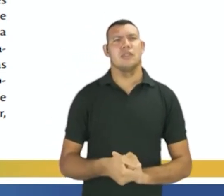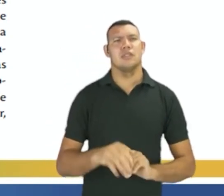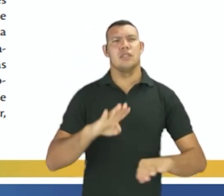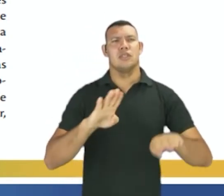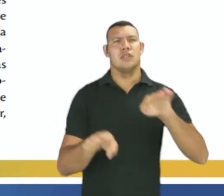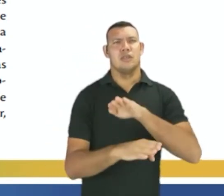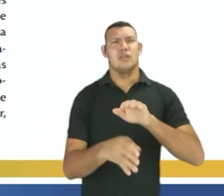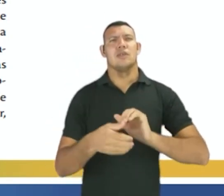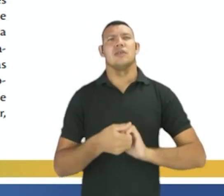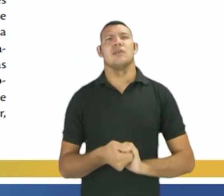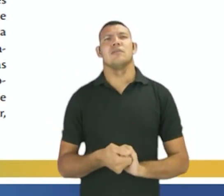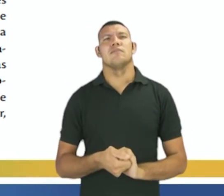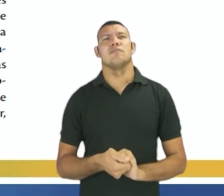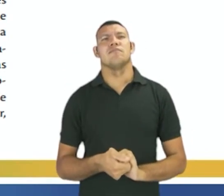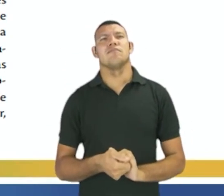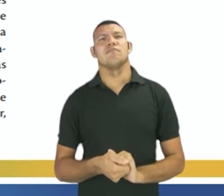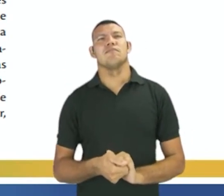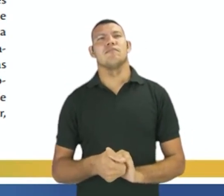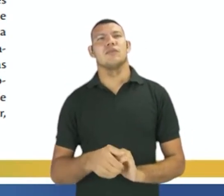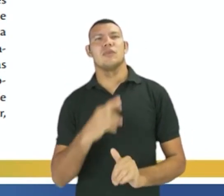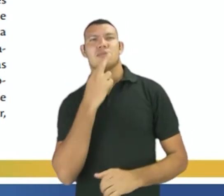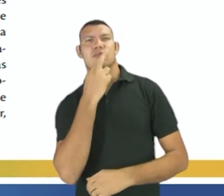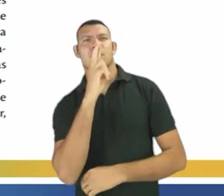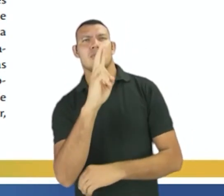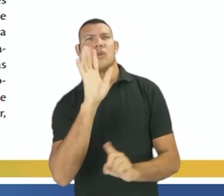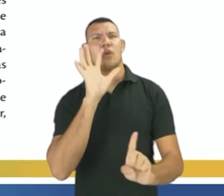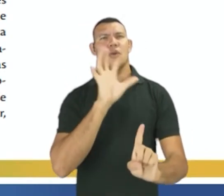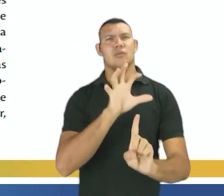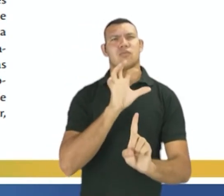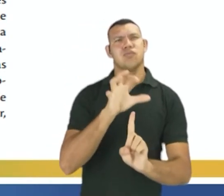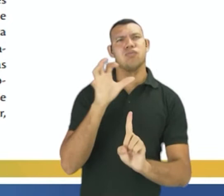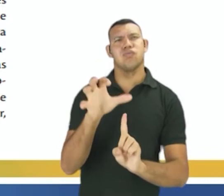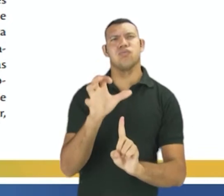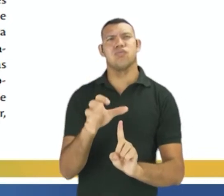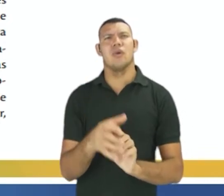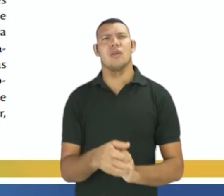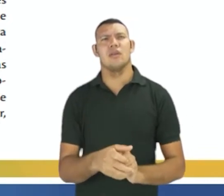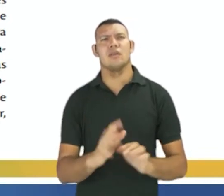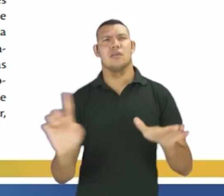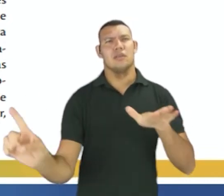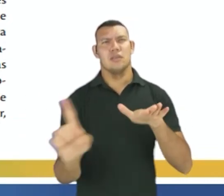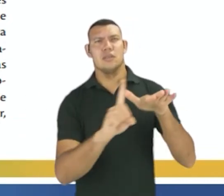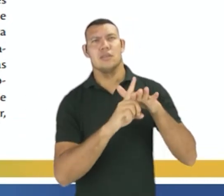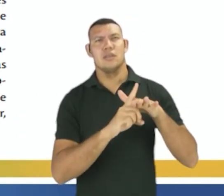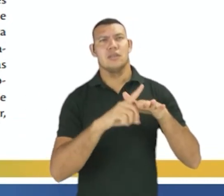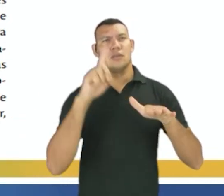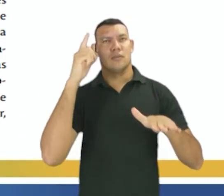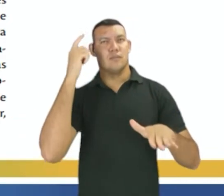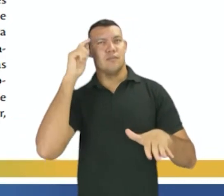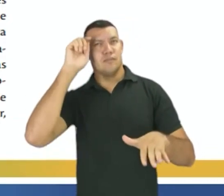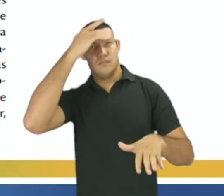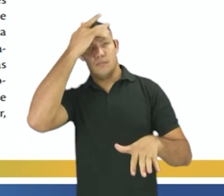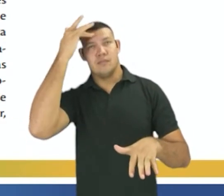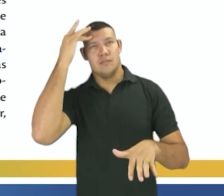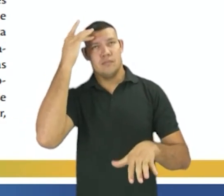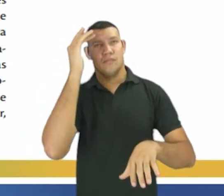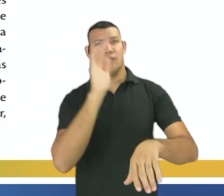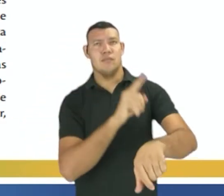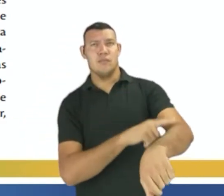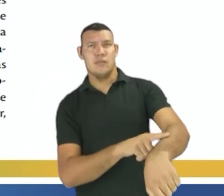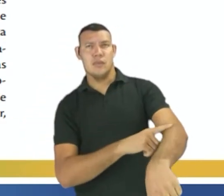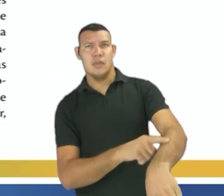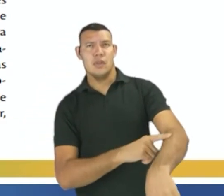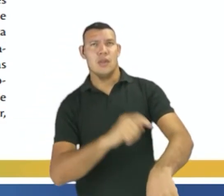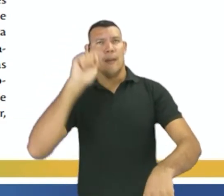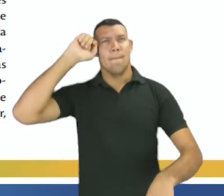ocupam postos de menor remuneração e são menos representadas nos cargos gerenciais, sobretudo nos demais mais altos